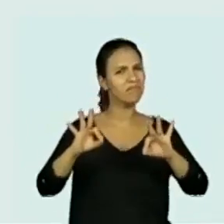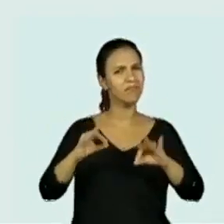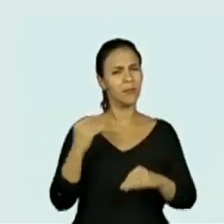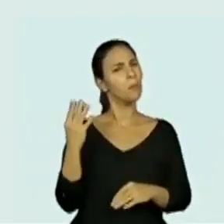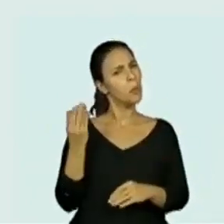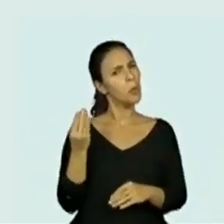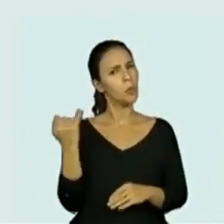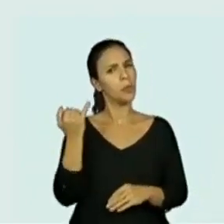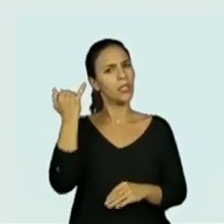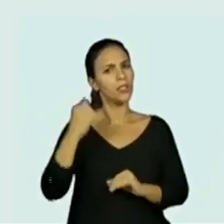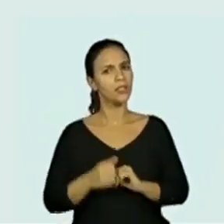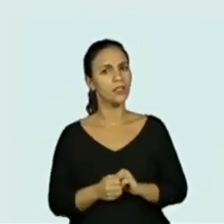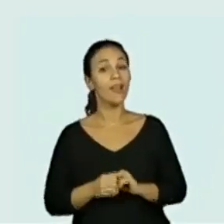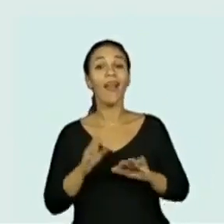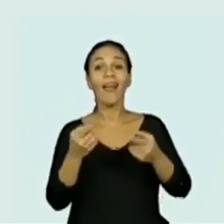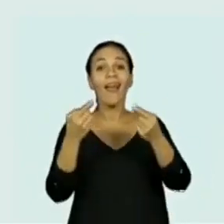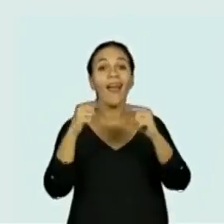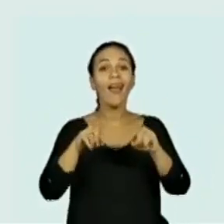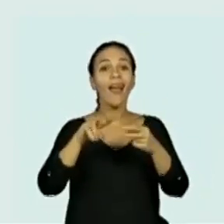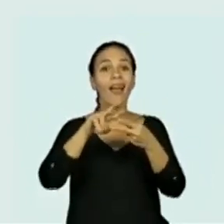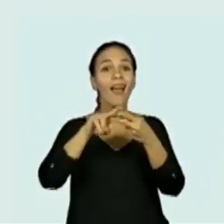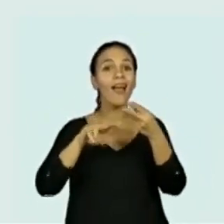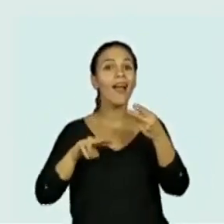Sou importante. E agora é a hashtag.